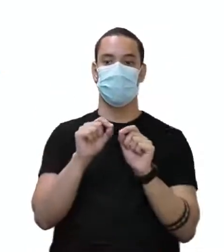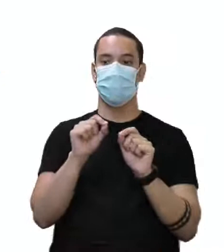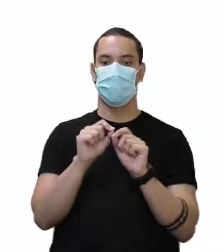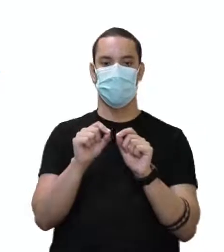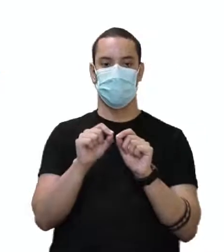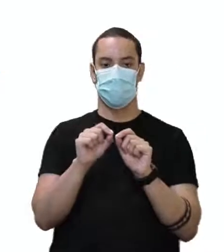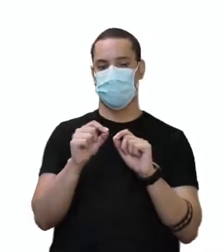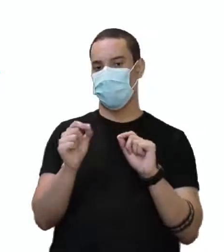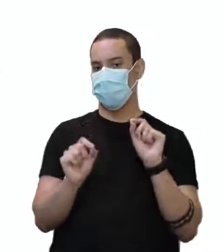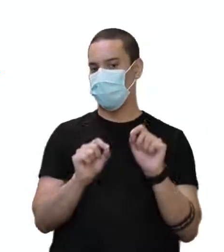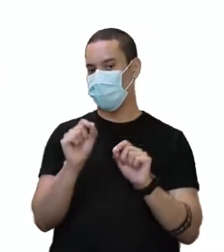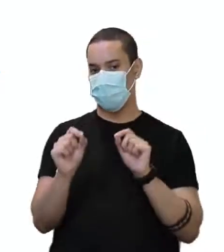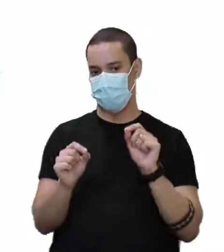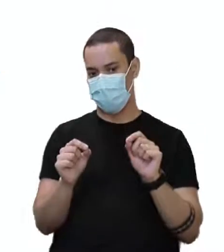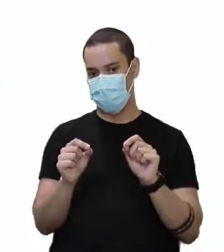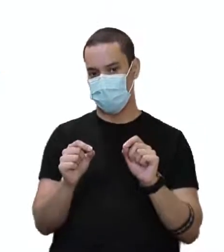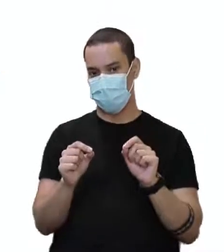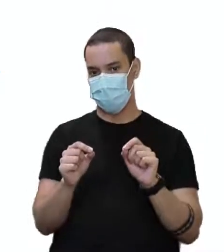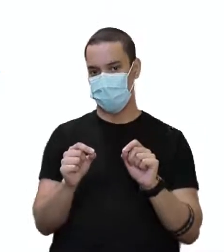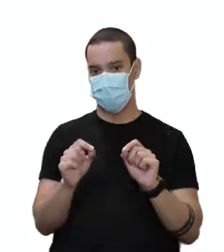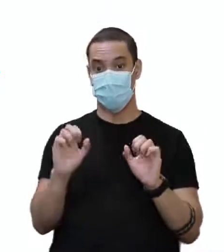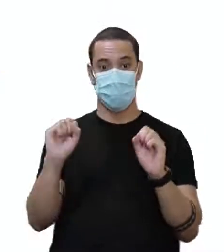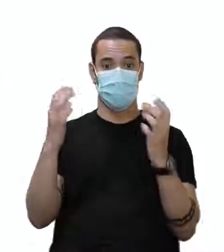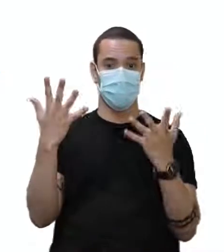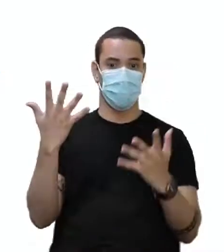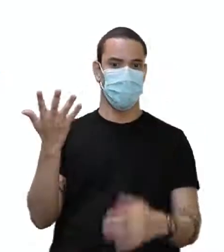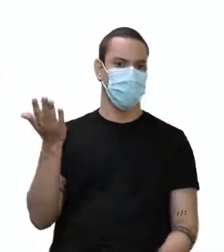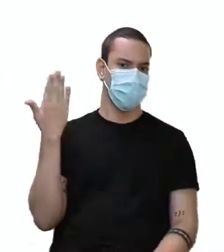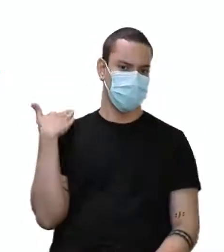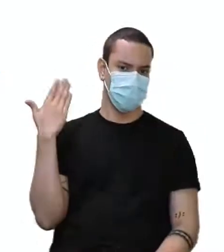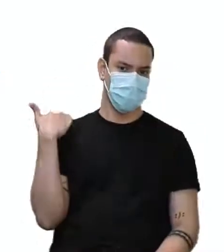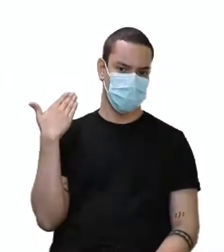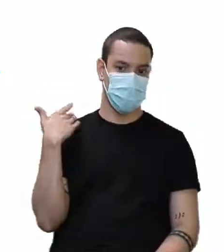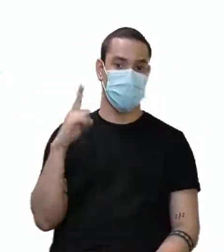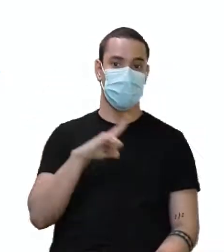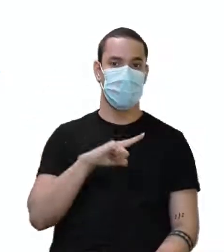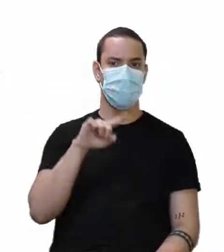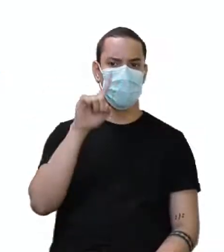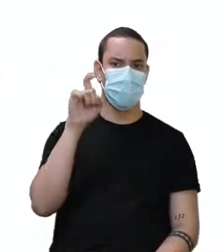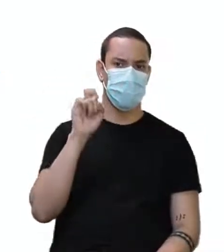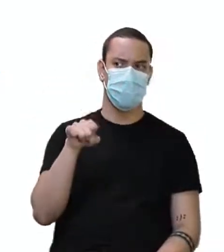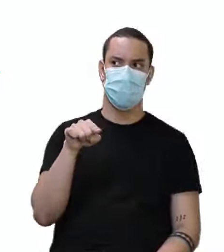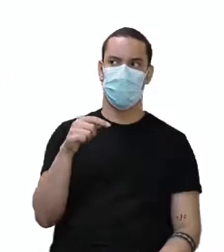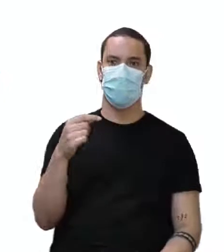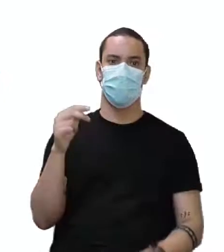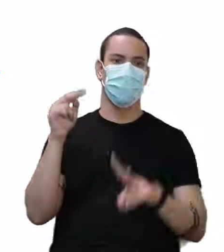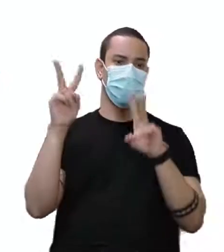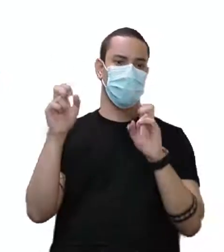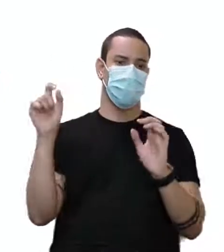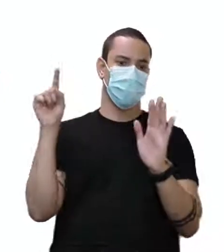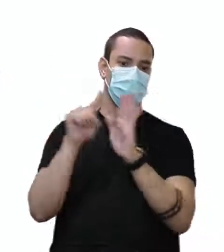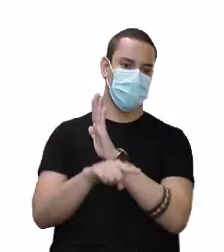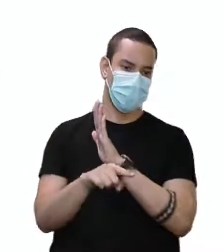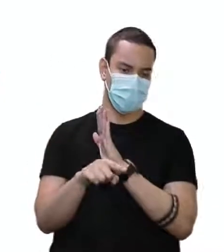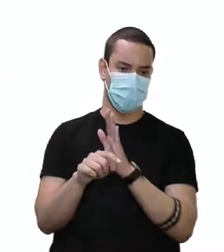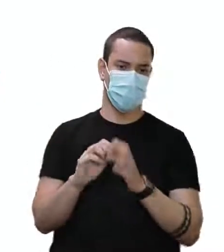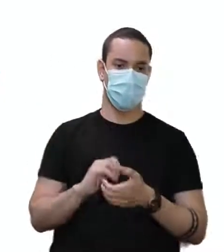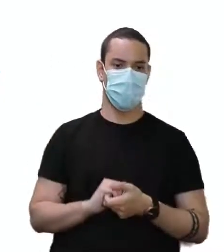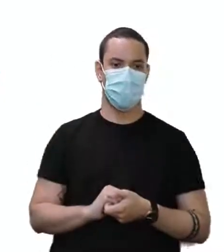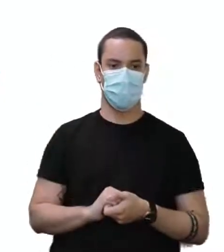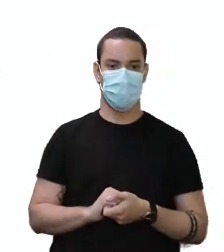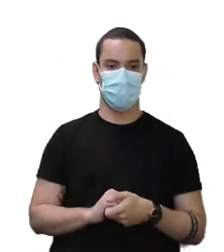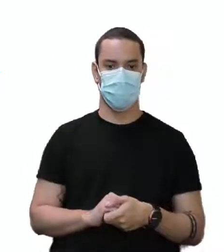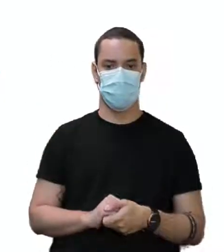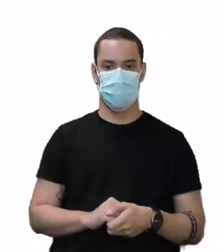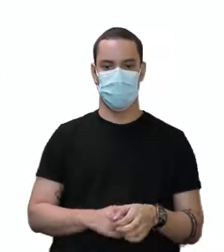na festa passada? Aí tem uma afirmação aqui sobre essa pergunta. They were